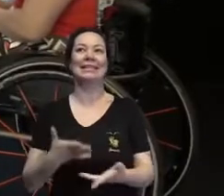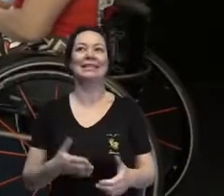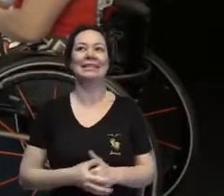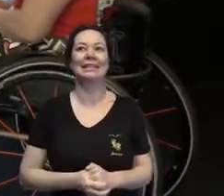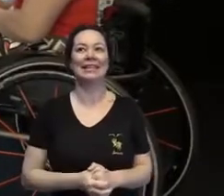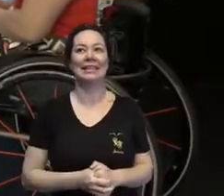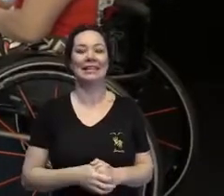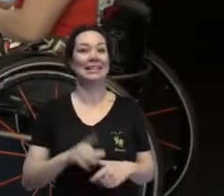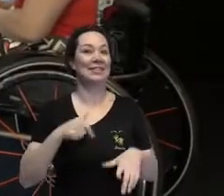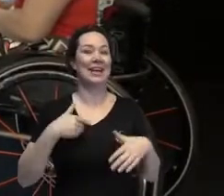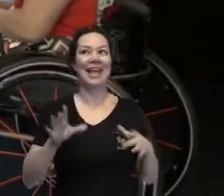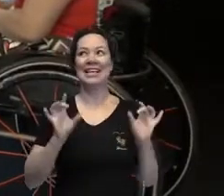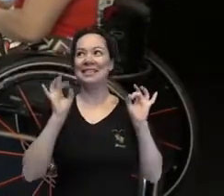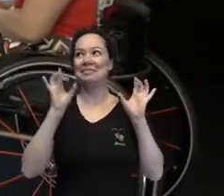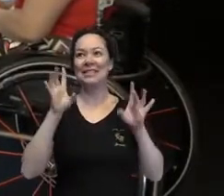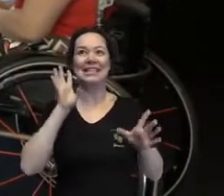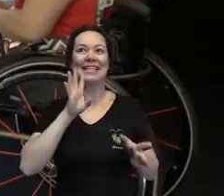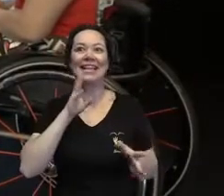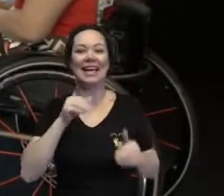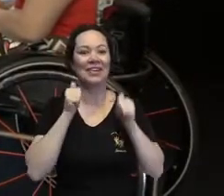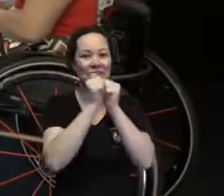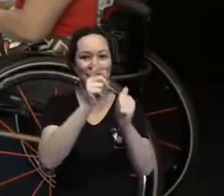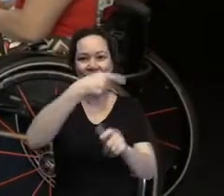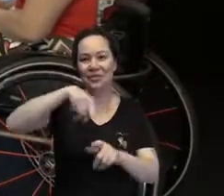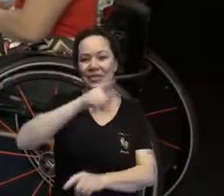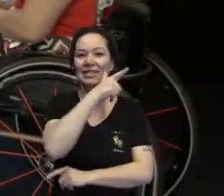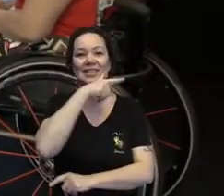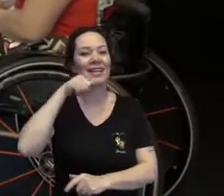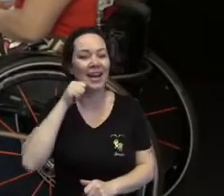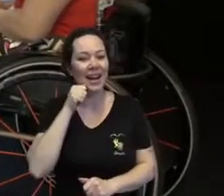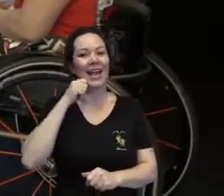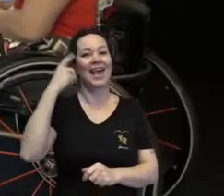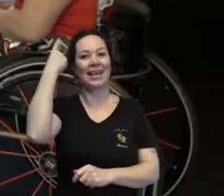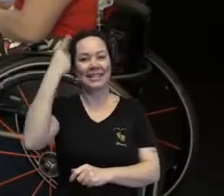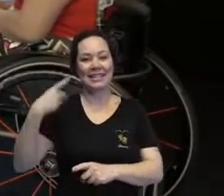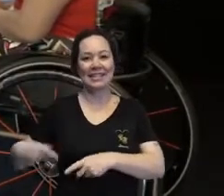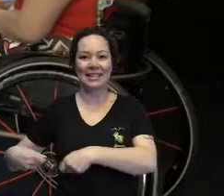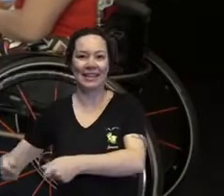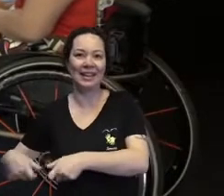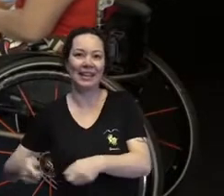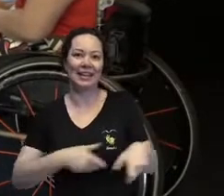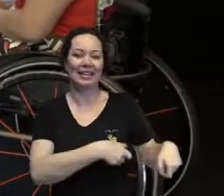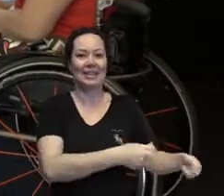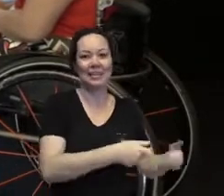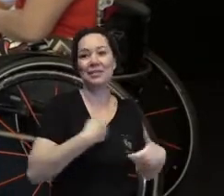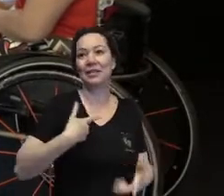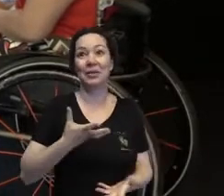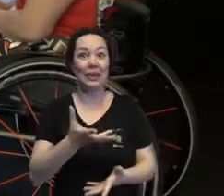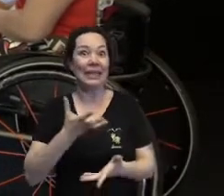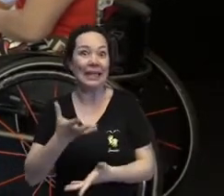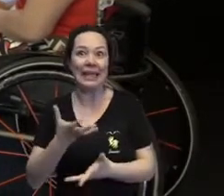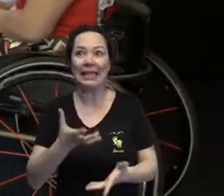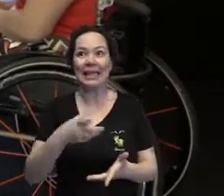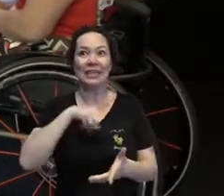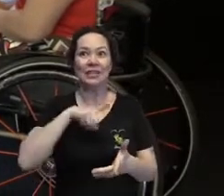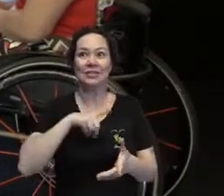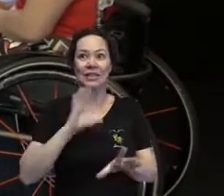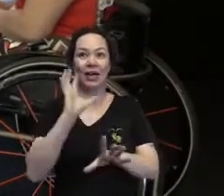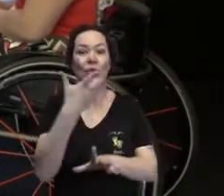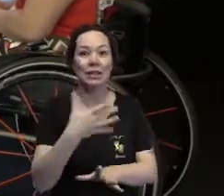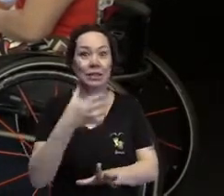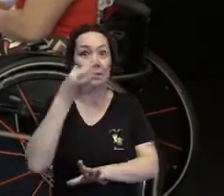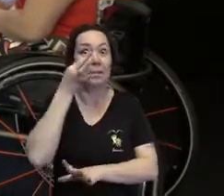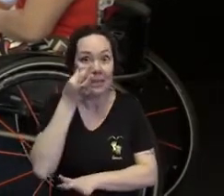Muito especial estar com vocês, Alex, Tabata. Adoraria que esse evento estivesse acontecendo